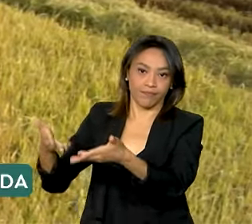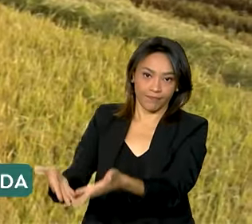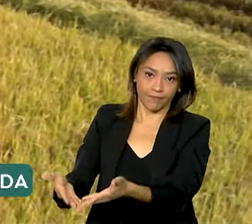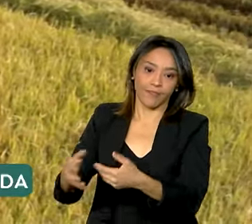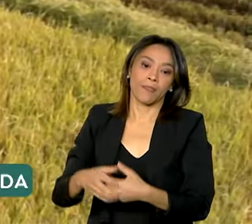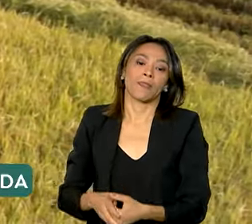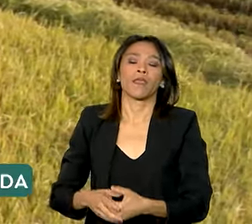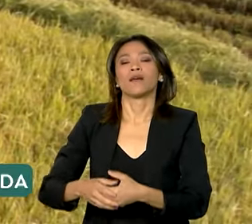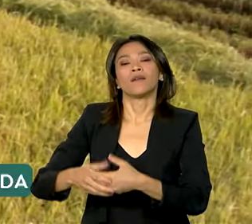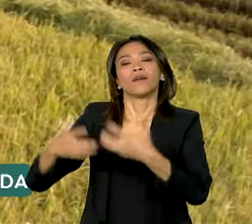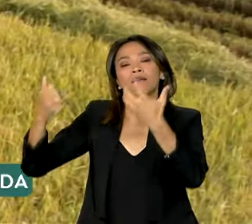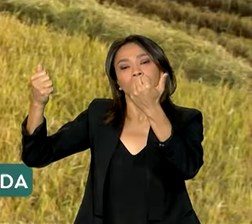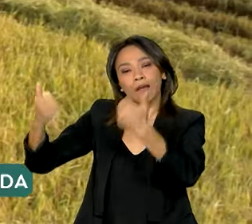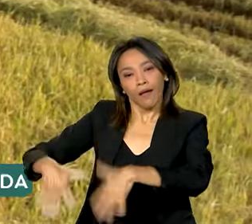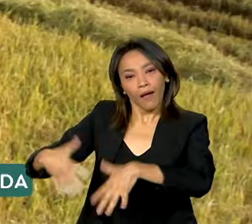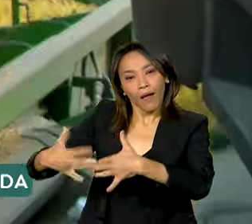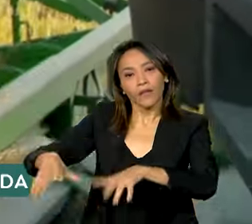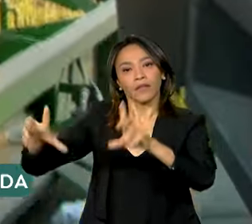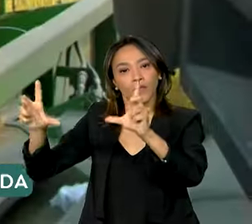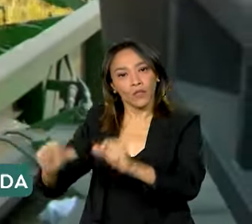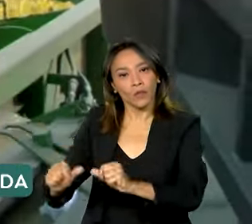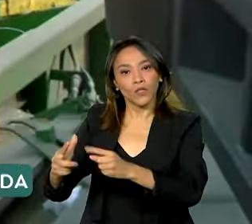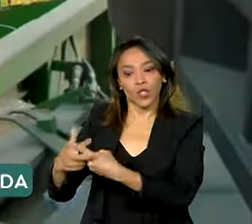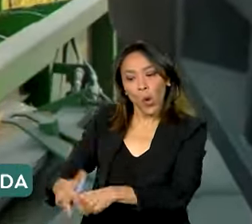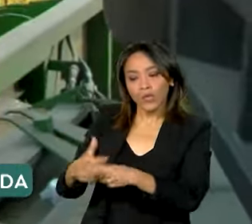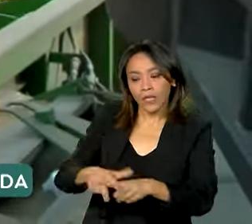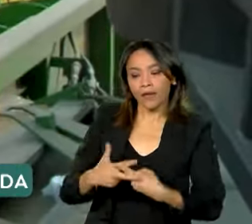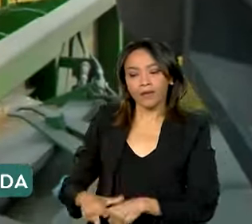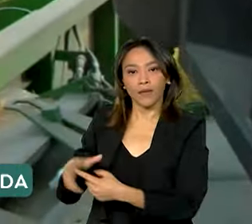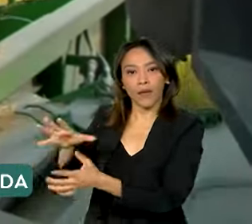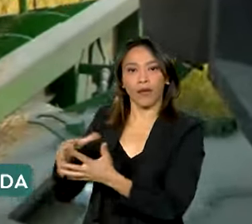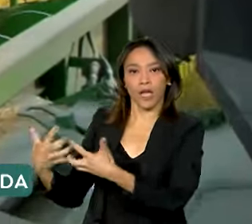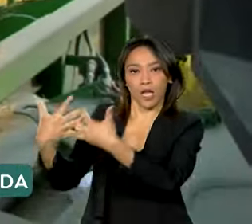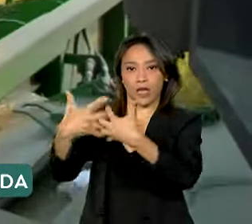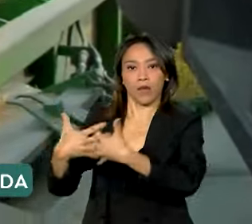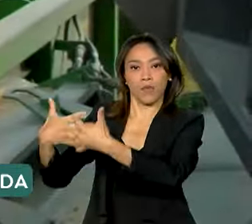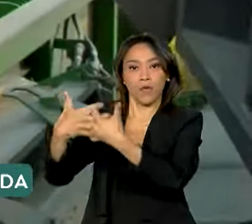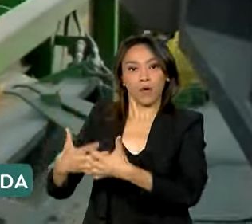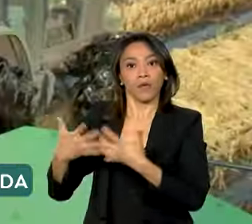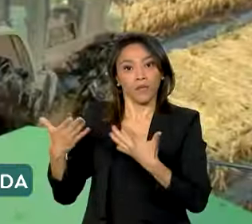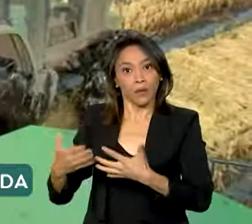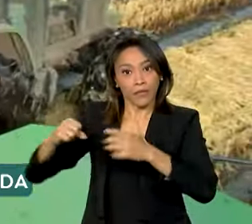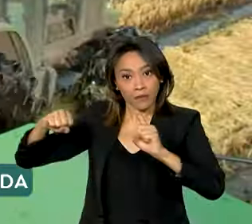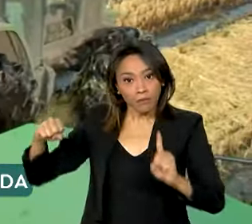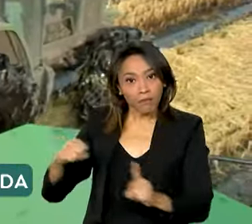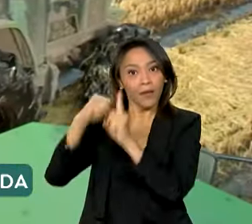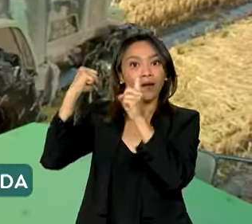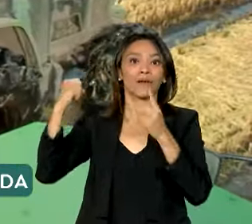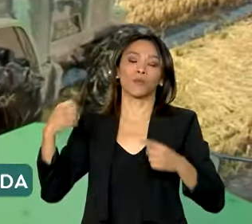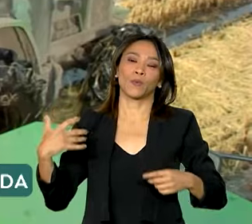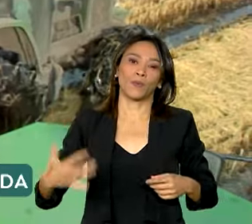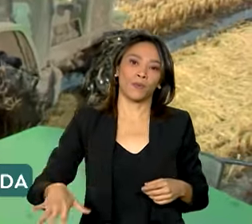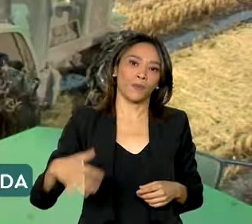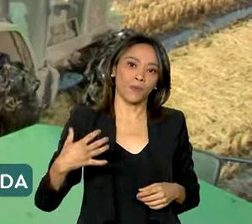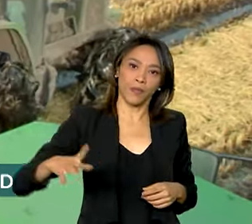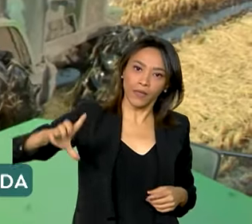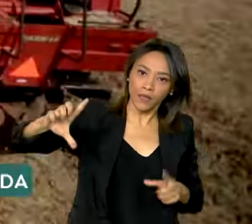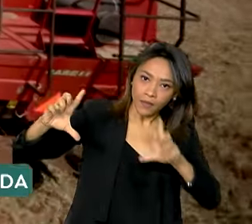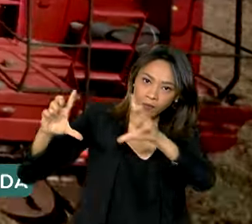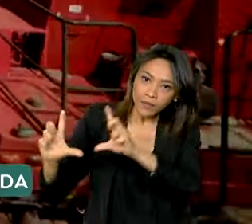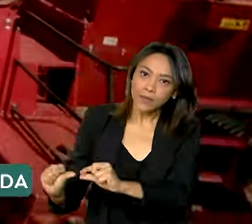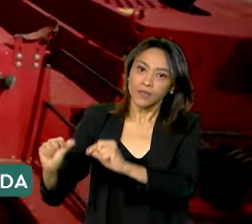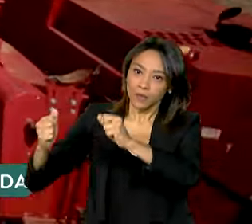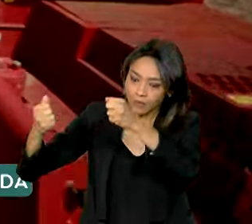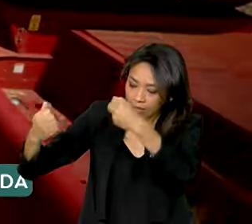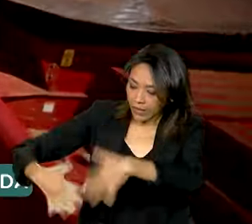custo com manutenção, então, tudo isso, você vai diminuindo esse impacto sobre a movimentação rodoviária,